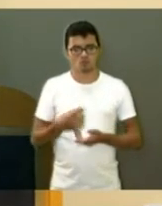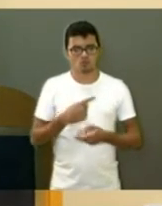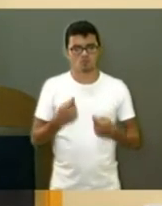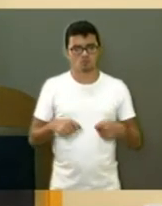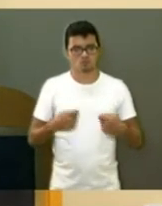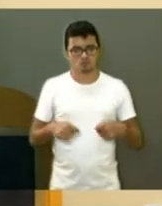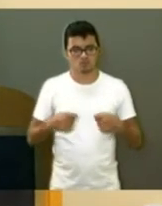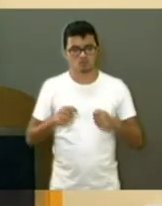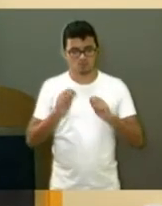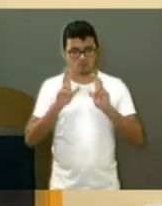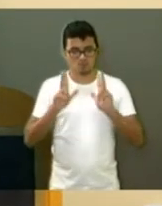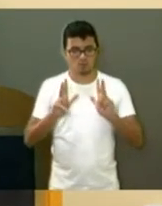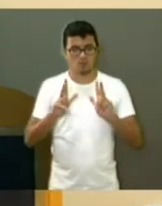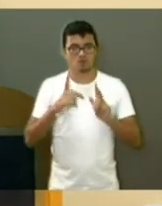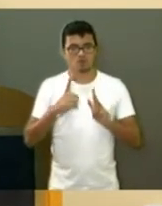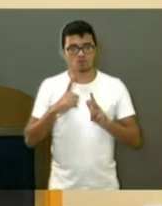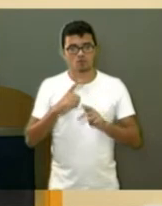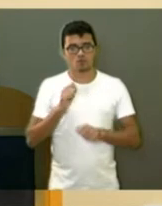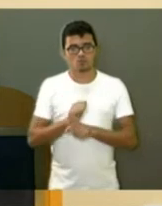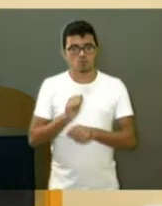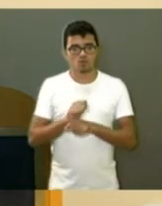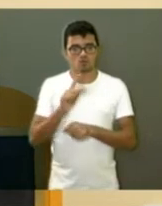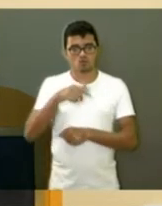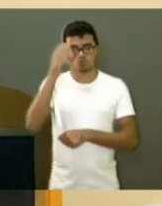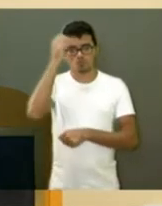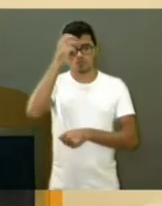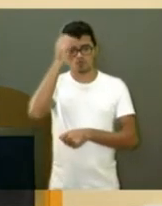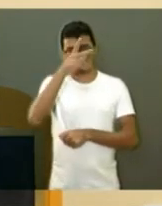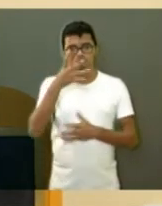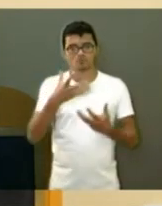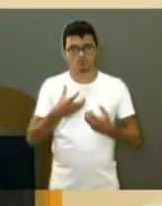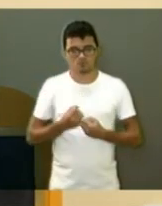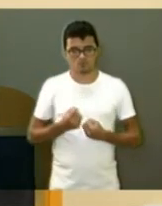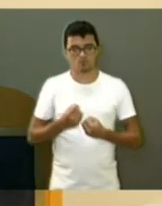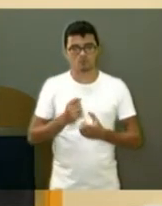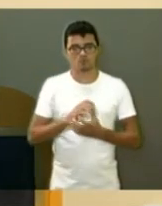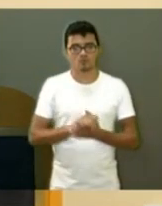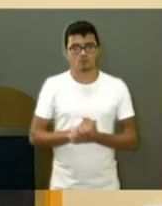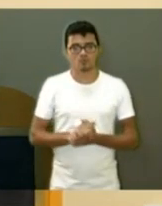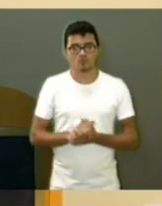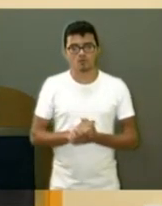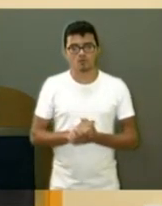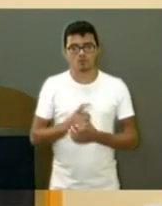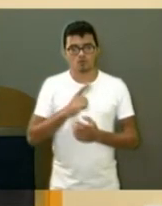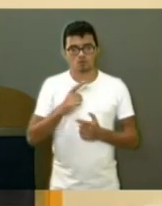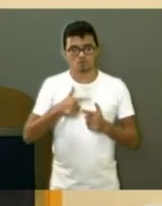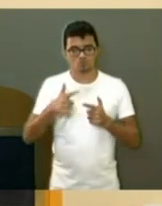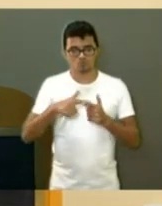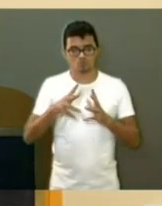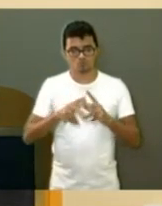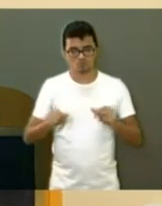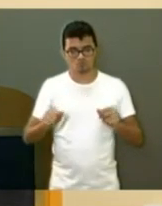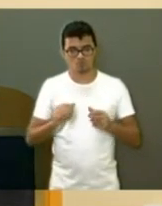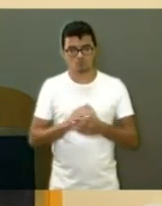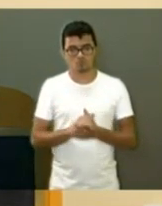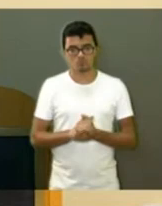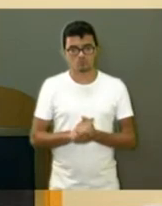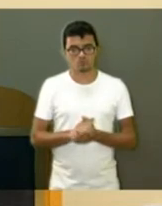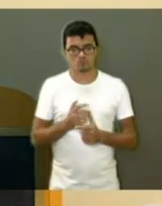problema. Então, espero que o prefeito atenda a nossa solicitação e resolva o problema, que esse grande